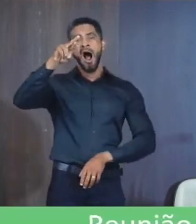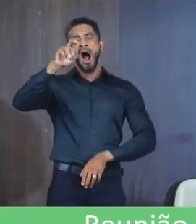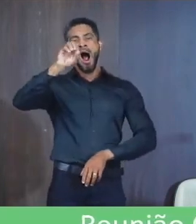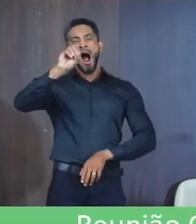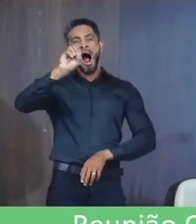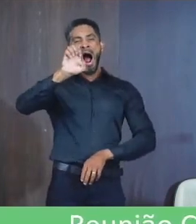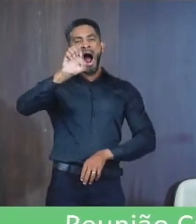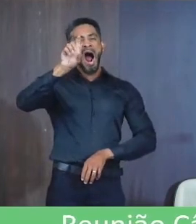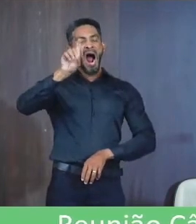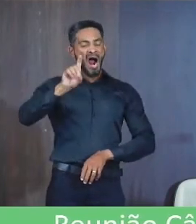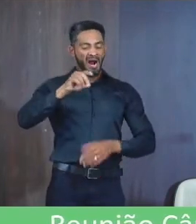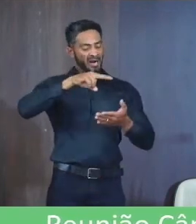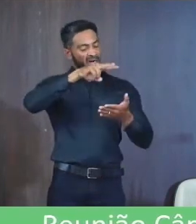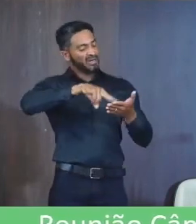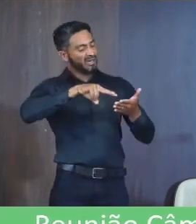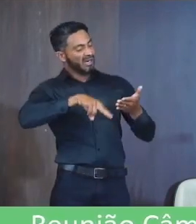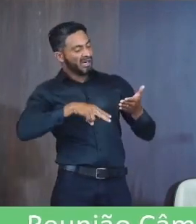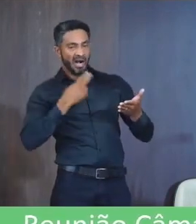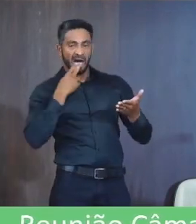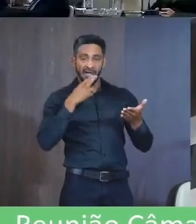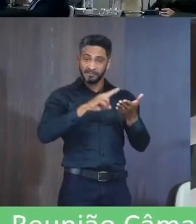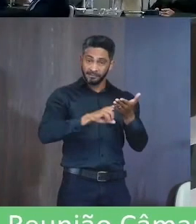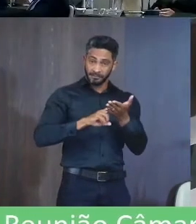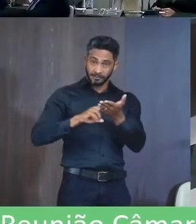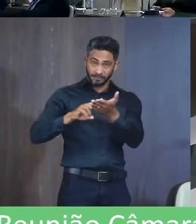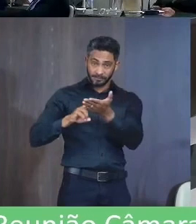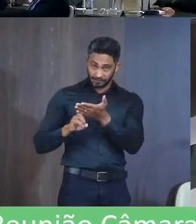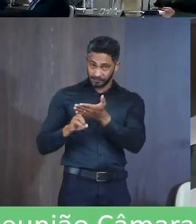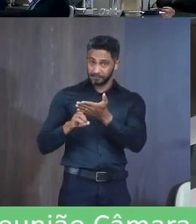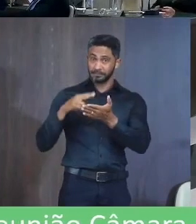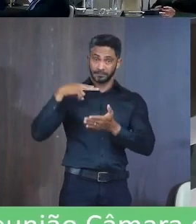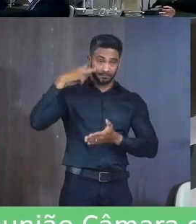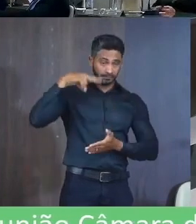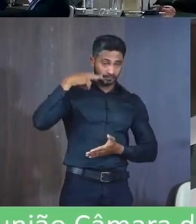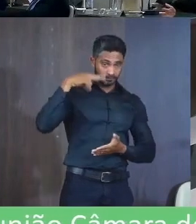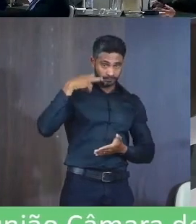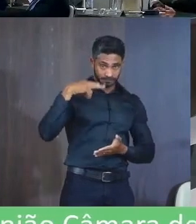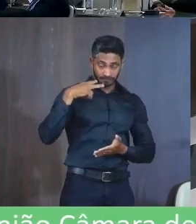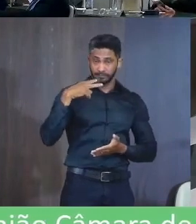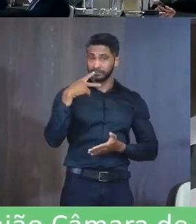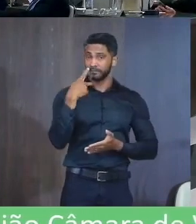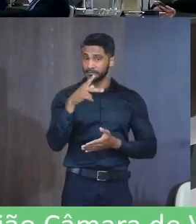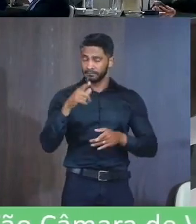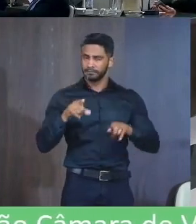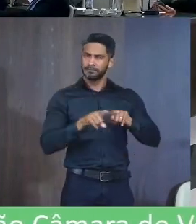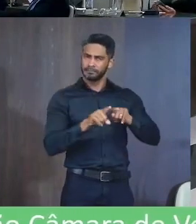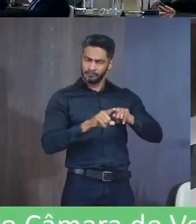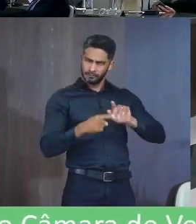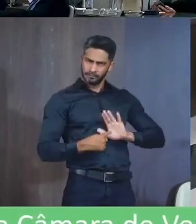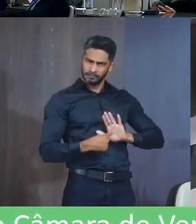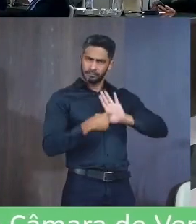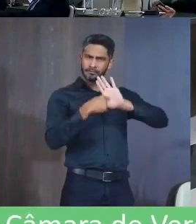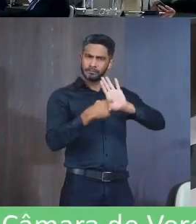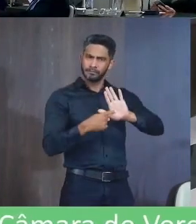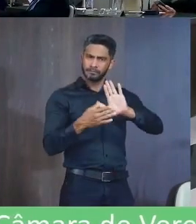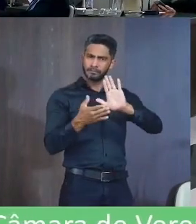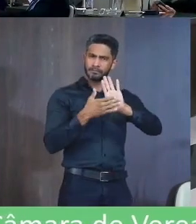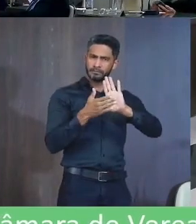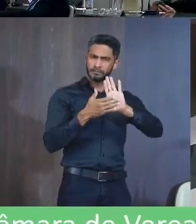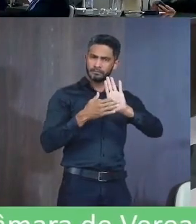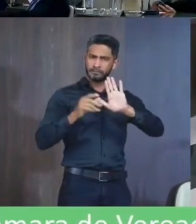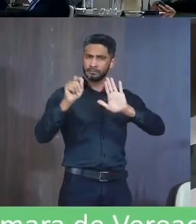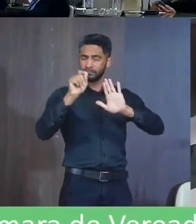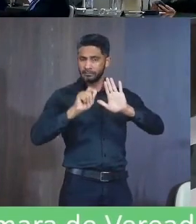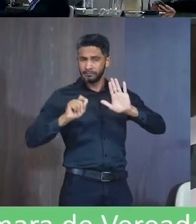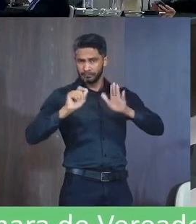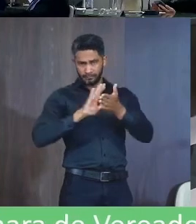Drogas Foram lidas as considerações cabíveis pelos vereadores Foram apresentadas as seguintes proposições